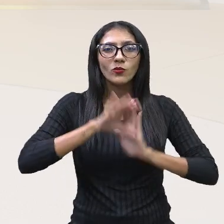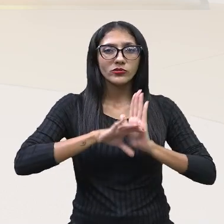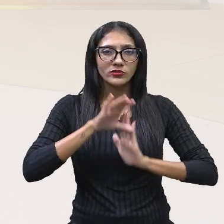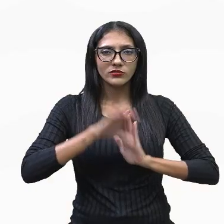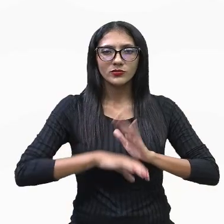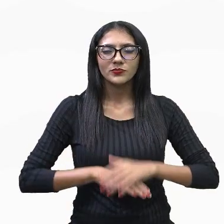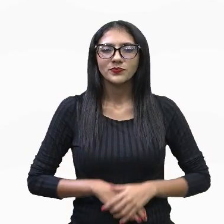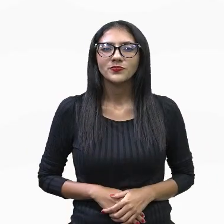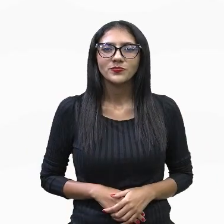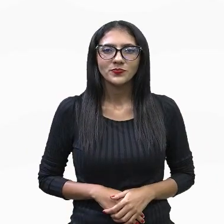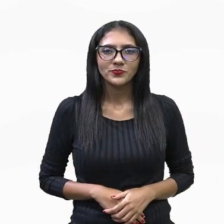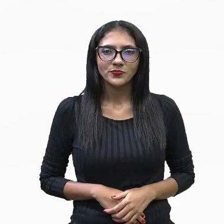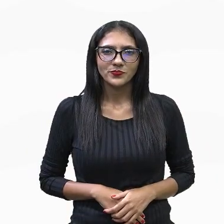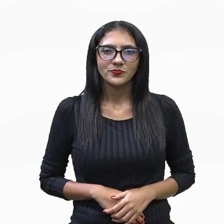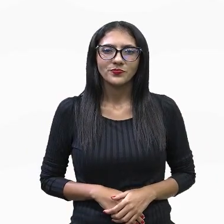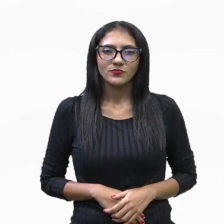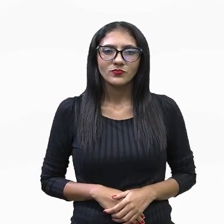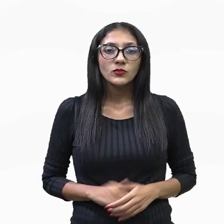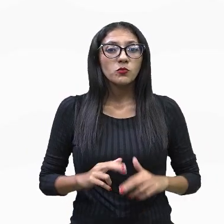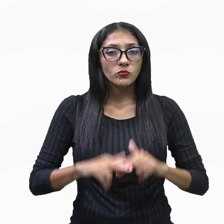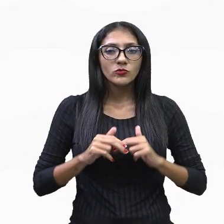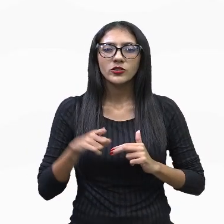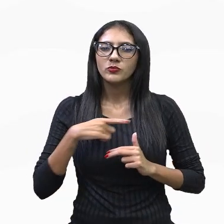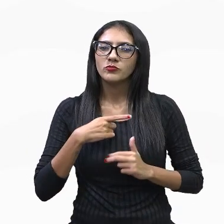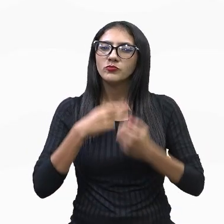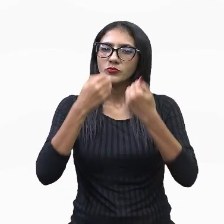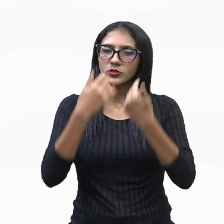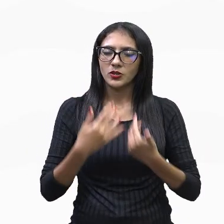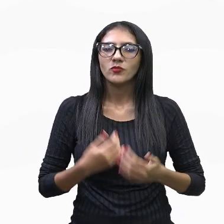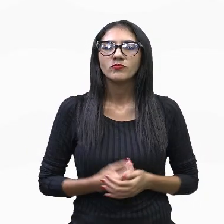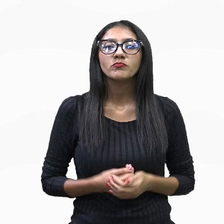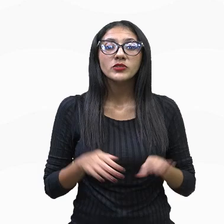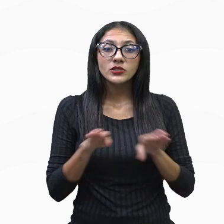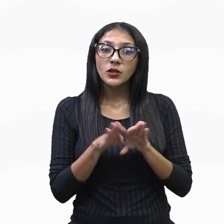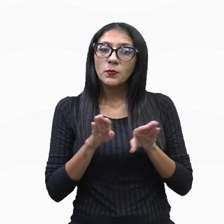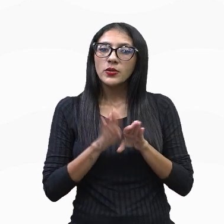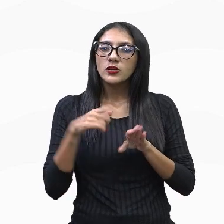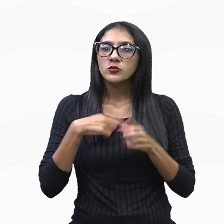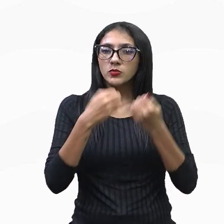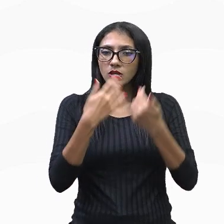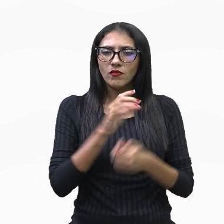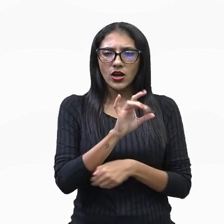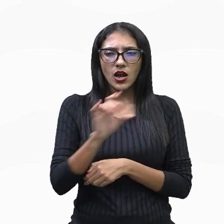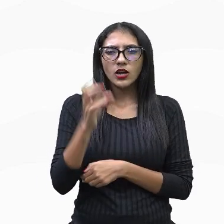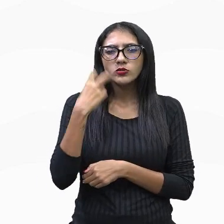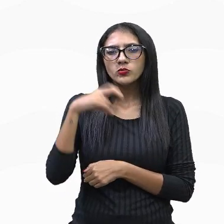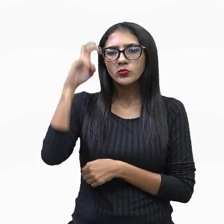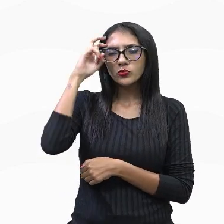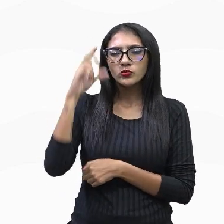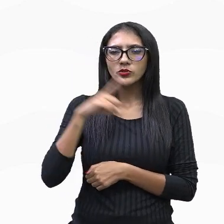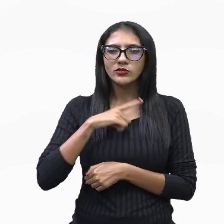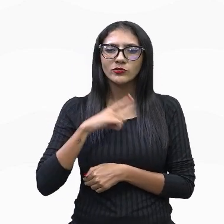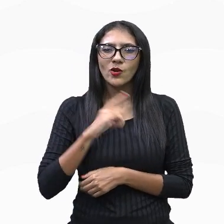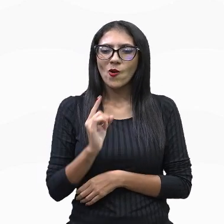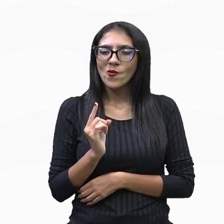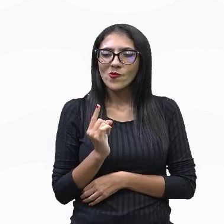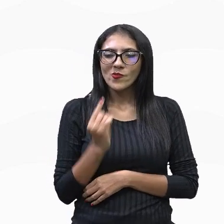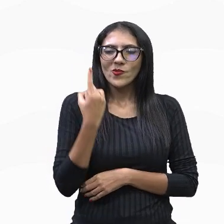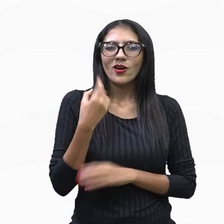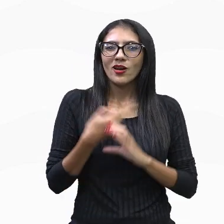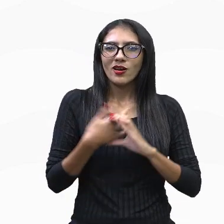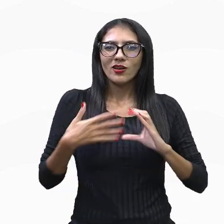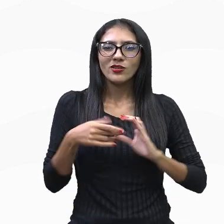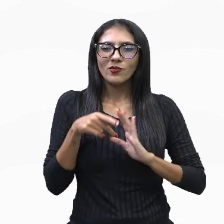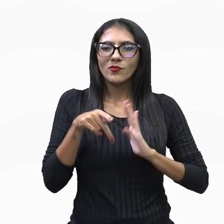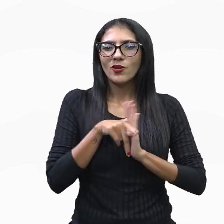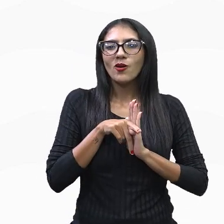Então, ele afirmava essa importância aí. E ele dizia, cada cultura exprime um modo único de ser e